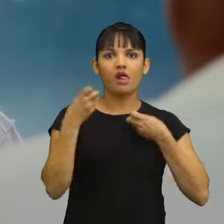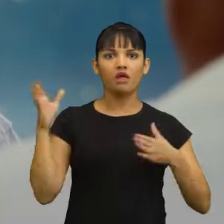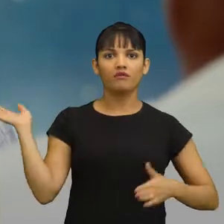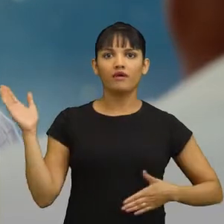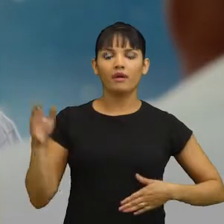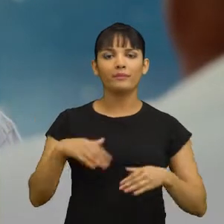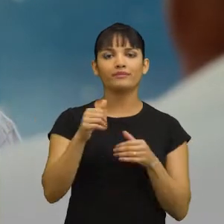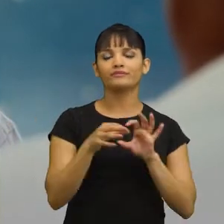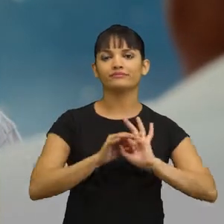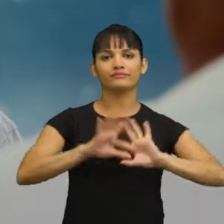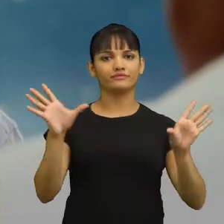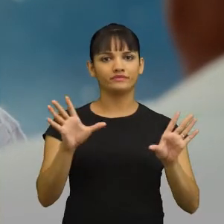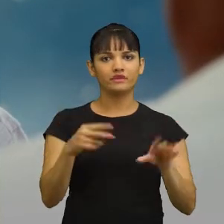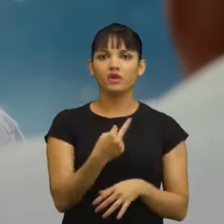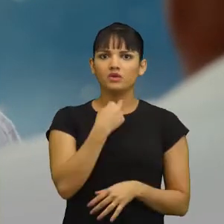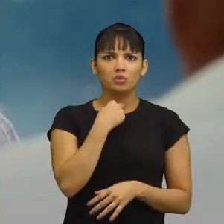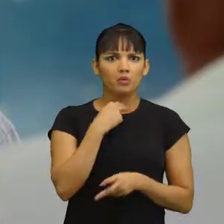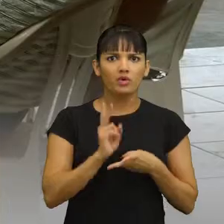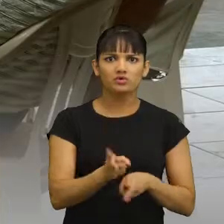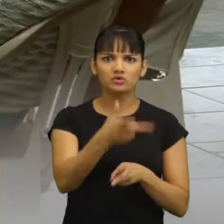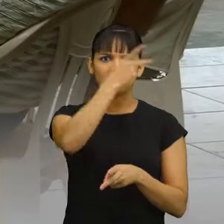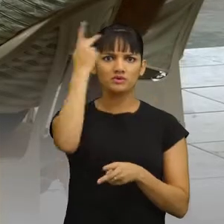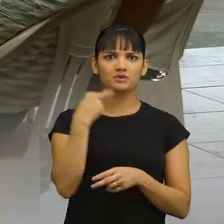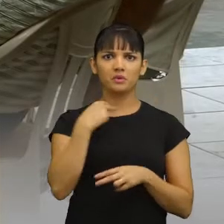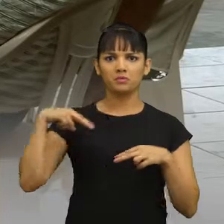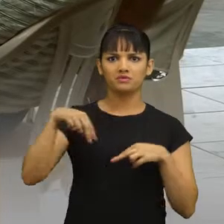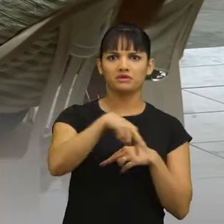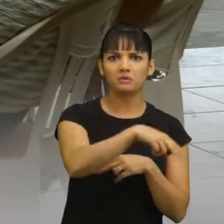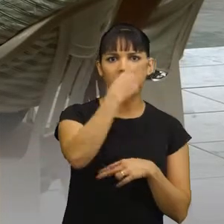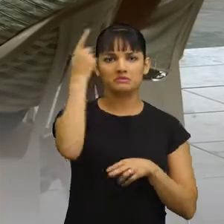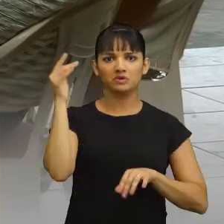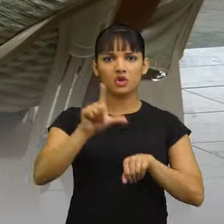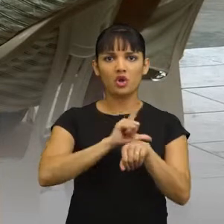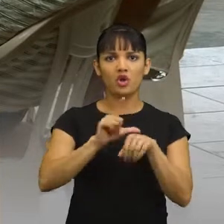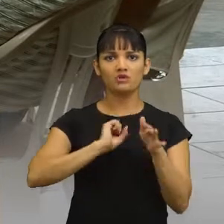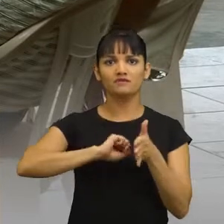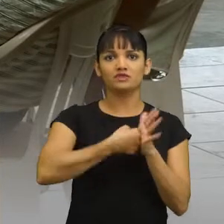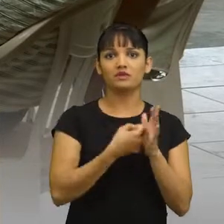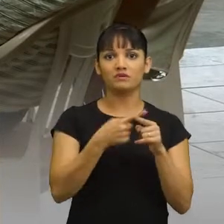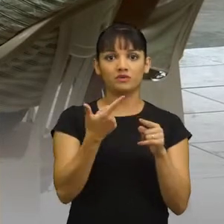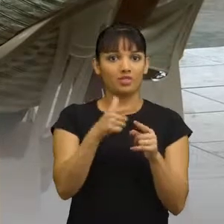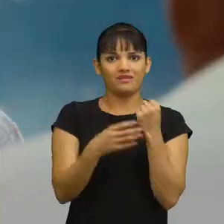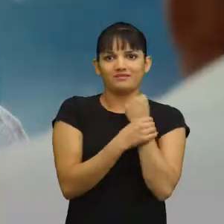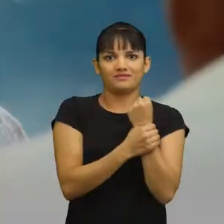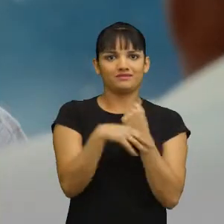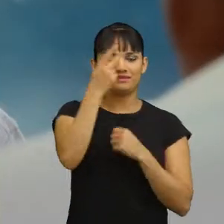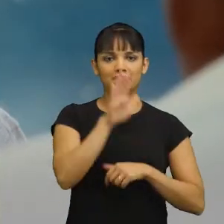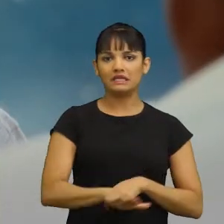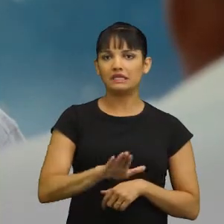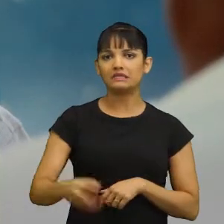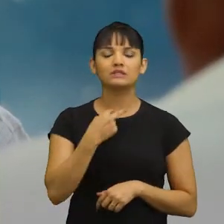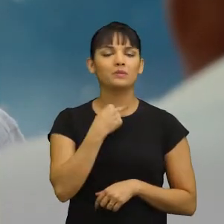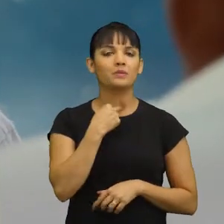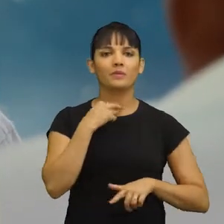continuar com as pessoas sem poder andar nas ruas, os comerciantes fechando as suas lojas por falta de segurança, as crianças